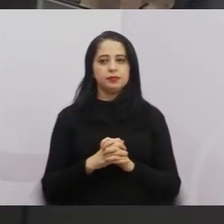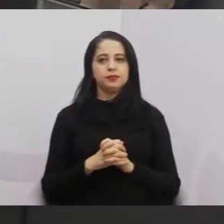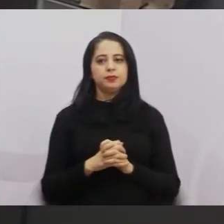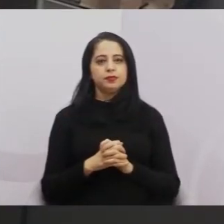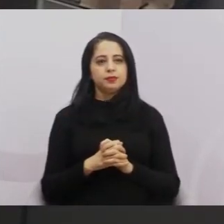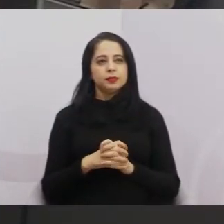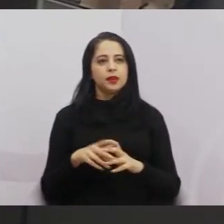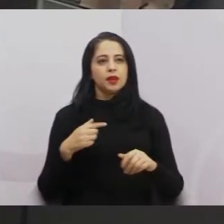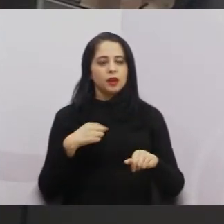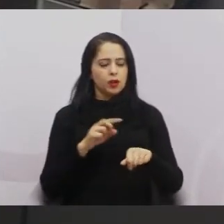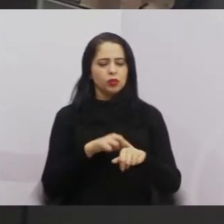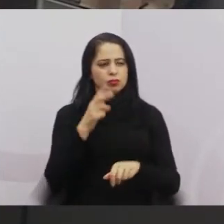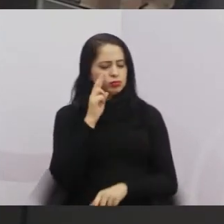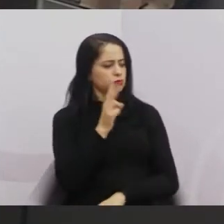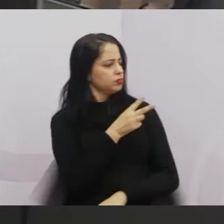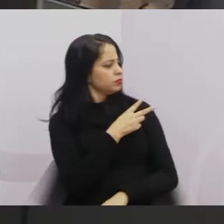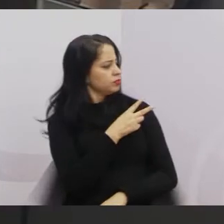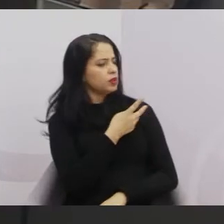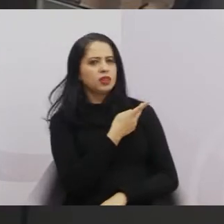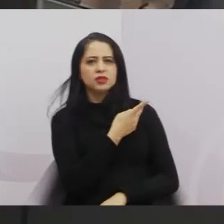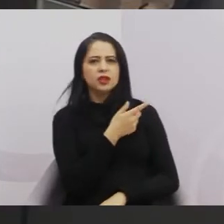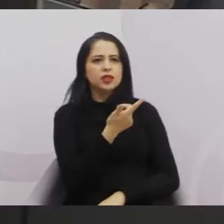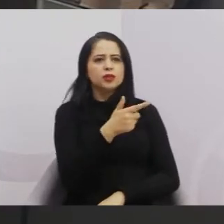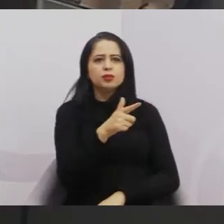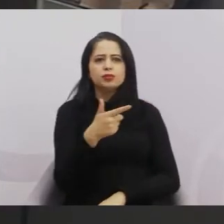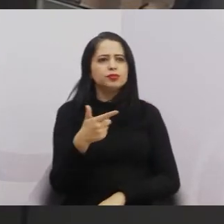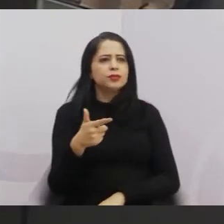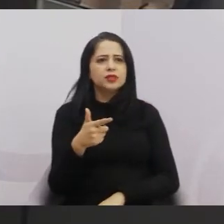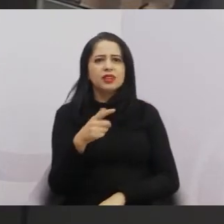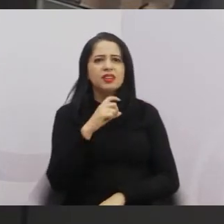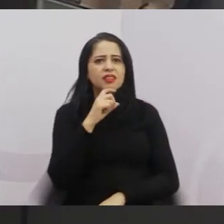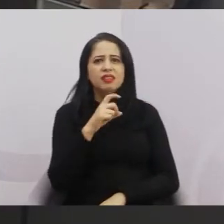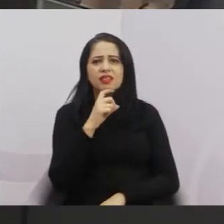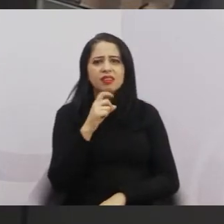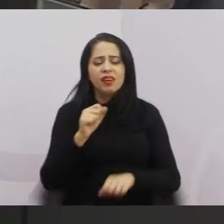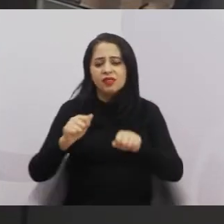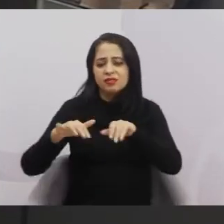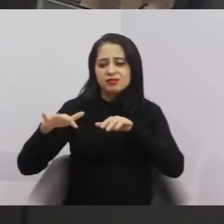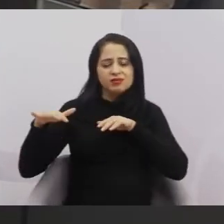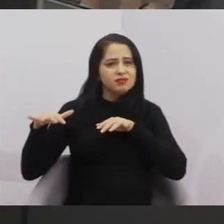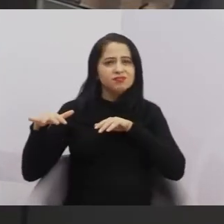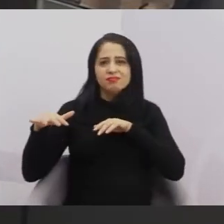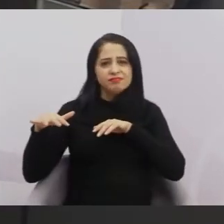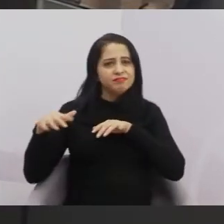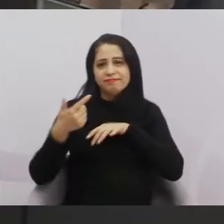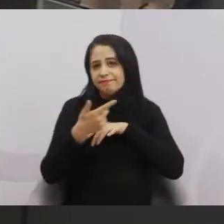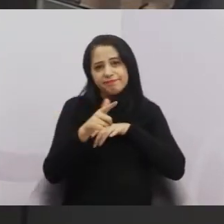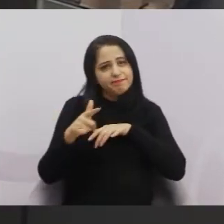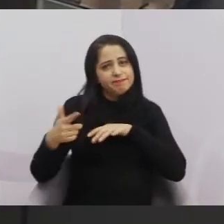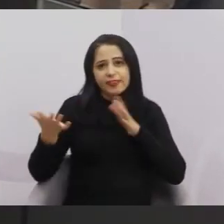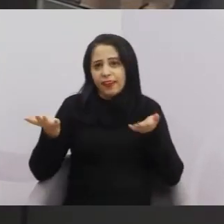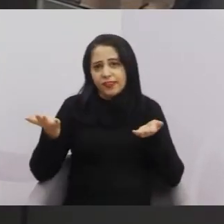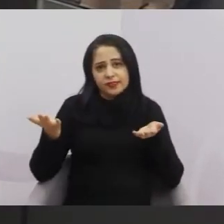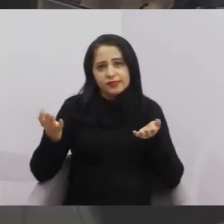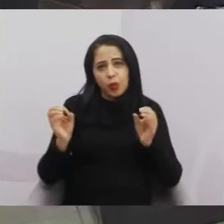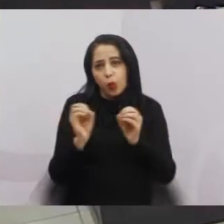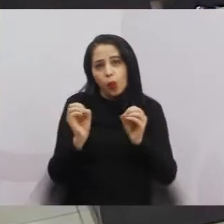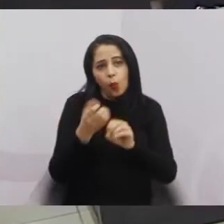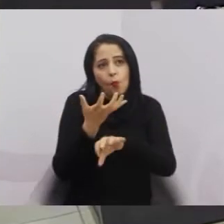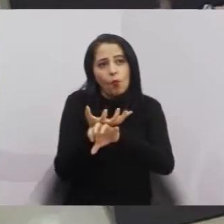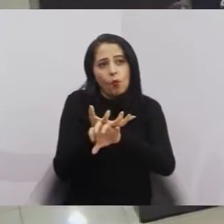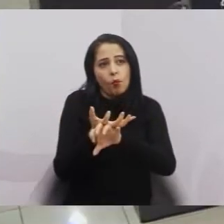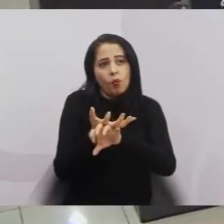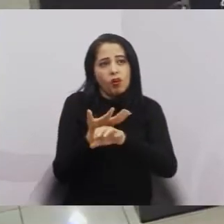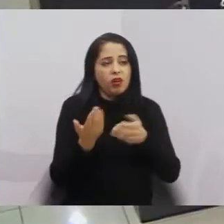Eu olhei agora para trás, não tem ninguém aqui na tribuna, no plenário, aliás, assistindo a sessão de câmera. Já começa daí.